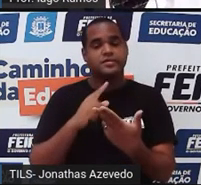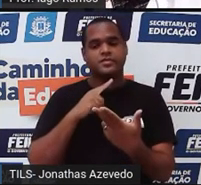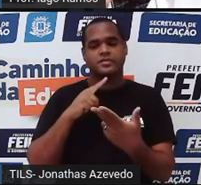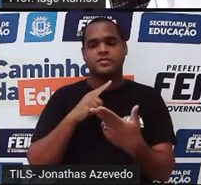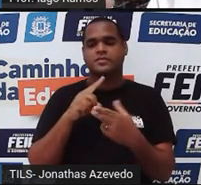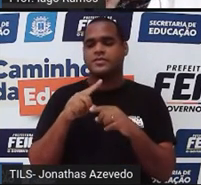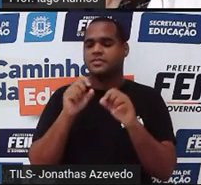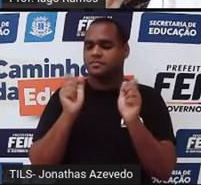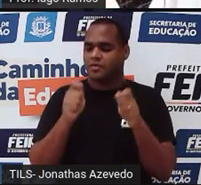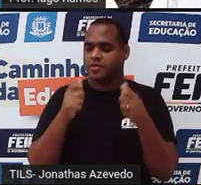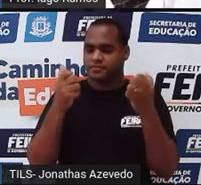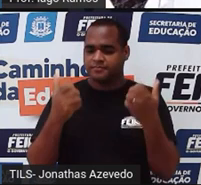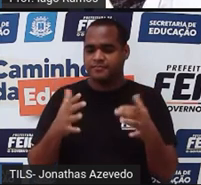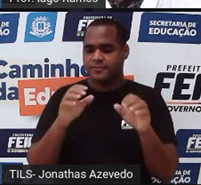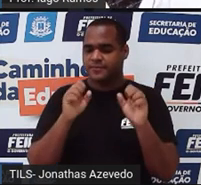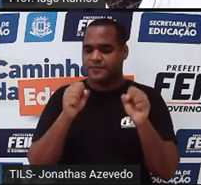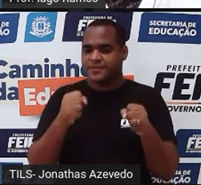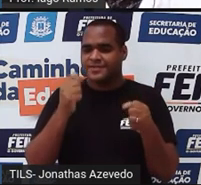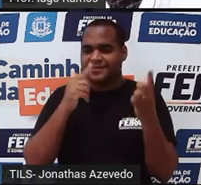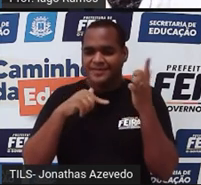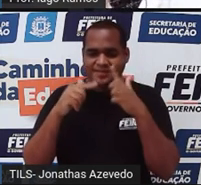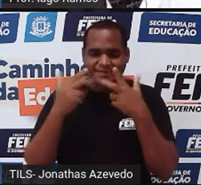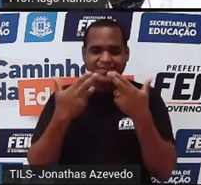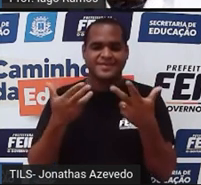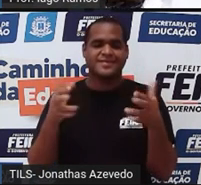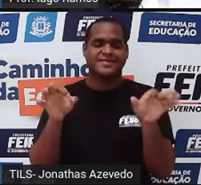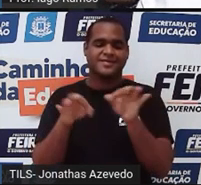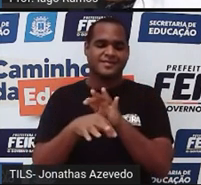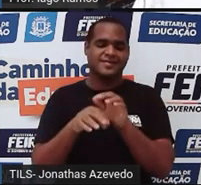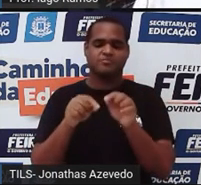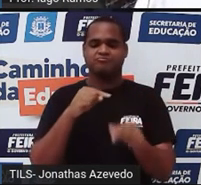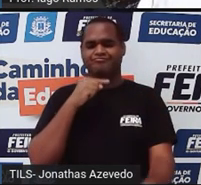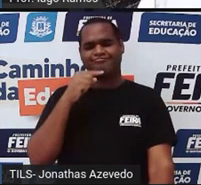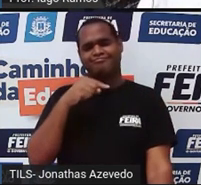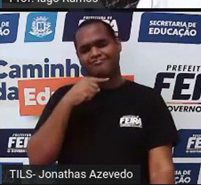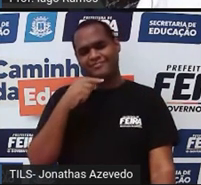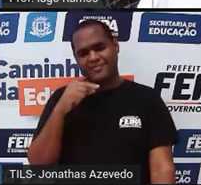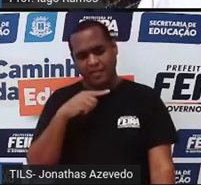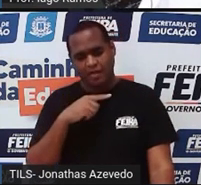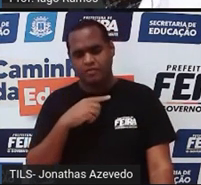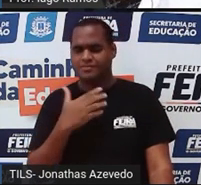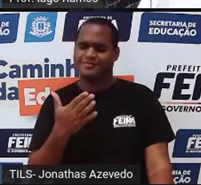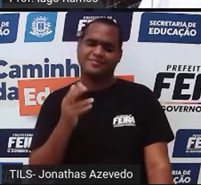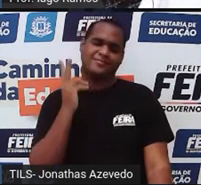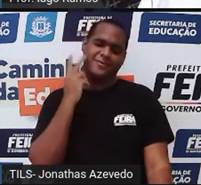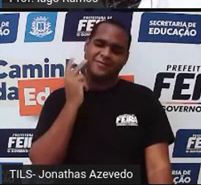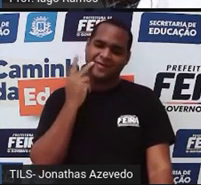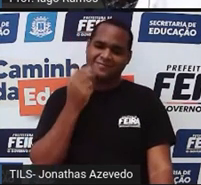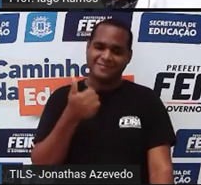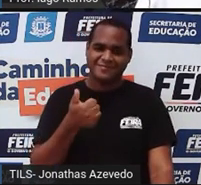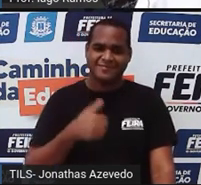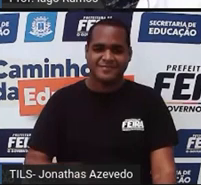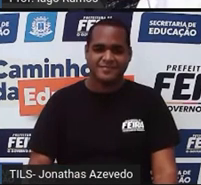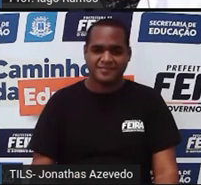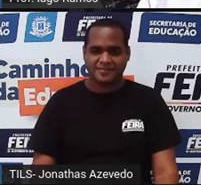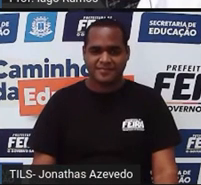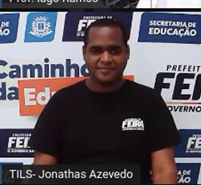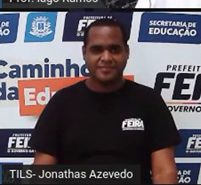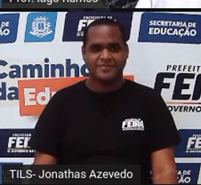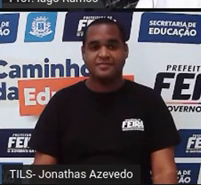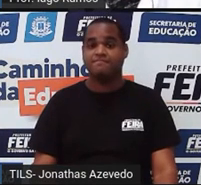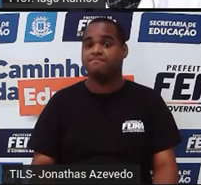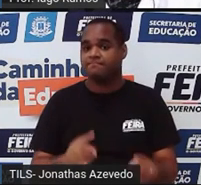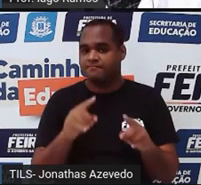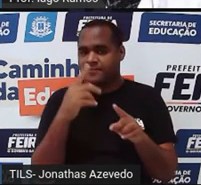Pra você conseguir acabar com alguma duvidazinha que tenha ficado aí. Certo? Vamos agora